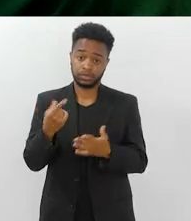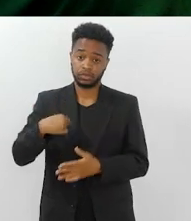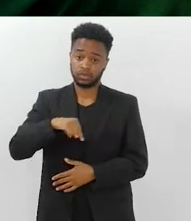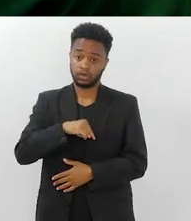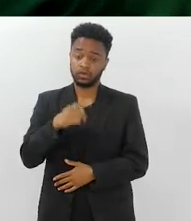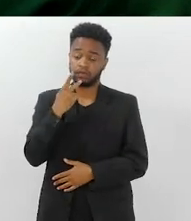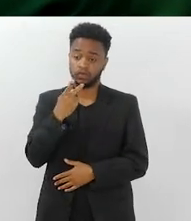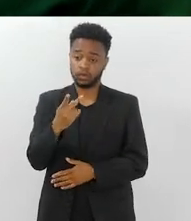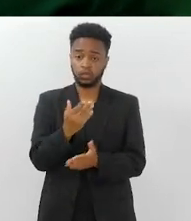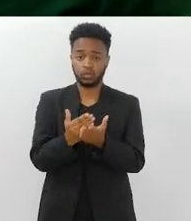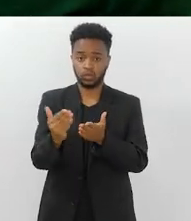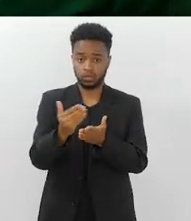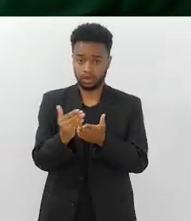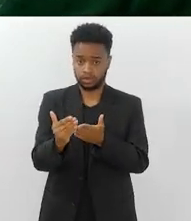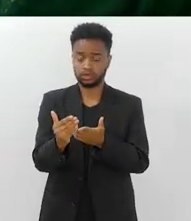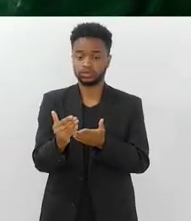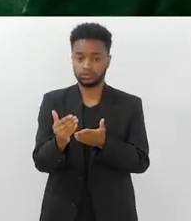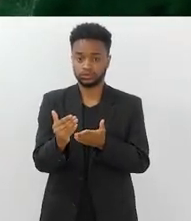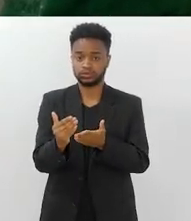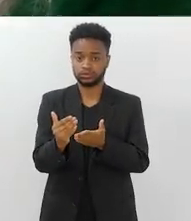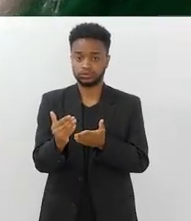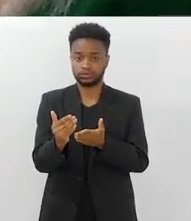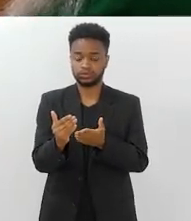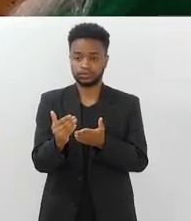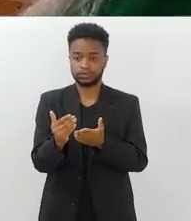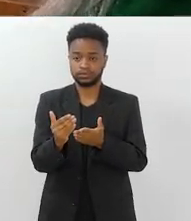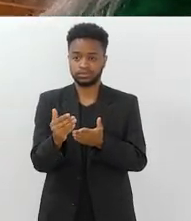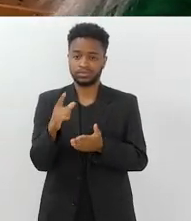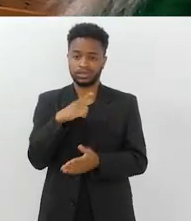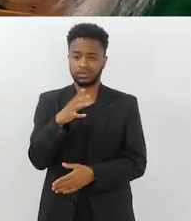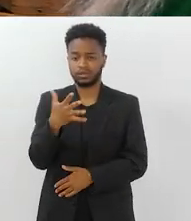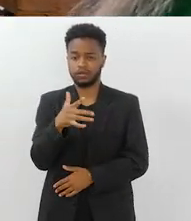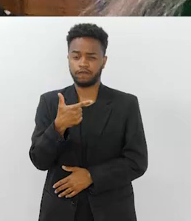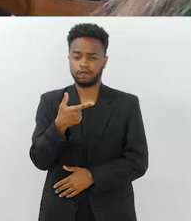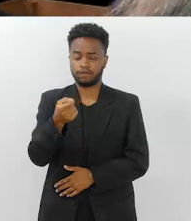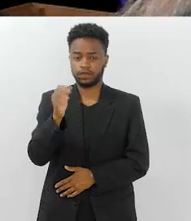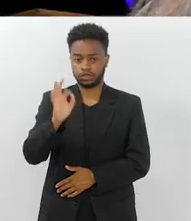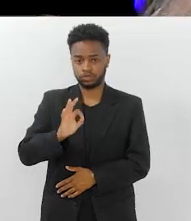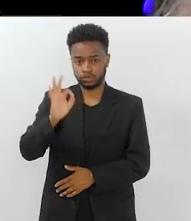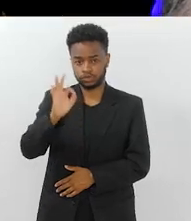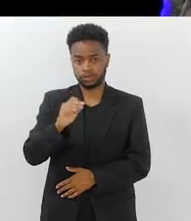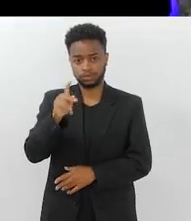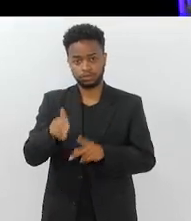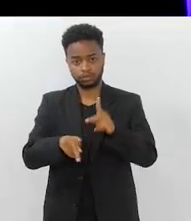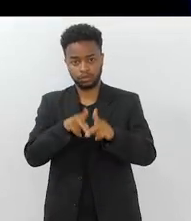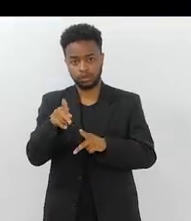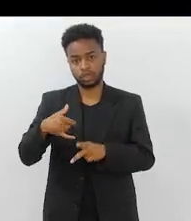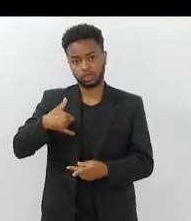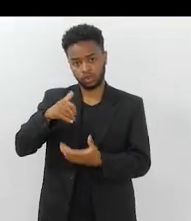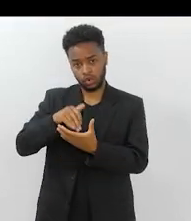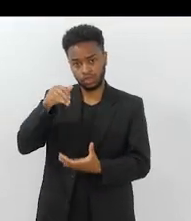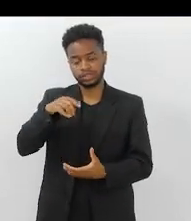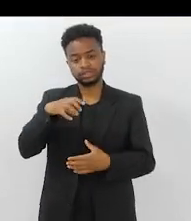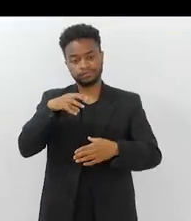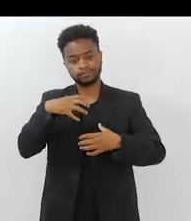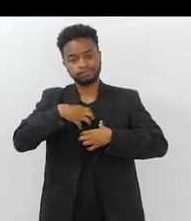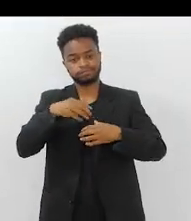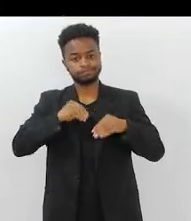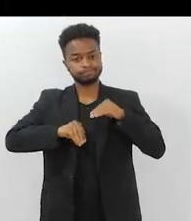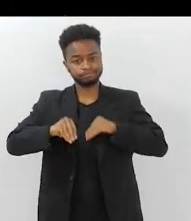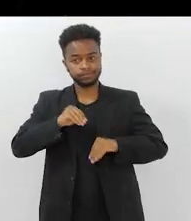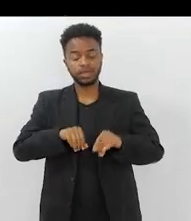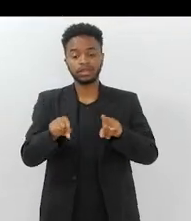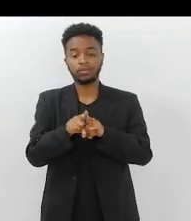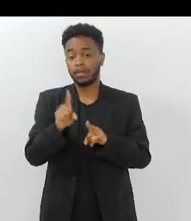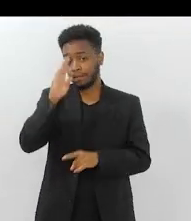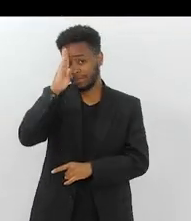falou no início da nossa entrevista aí, em torno de 20% da população idosa é deprimida. e